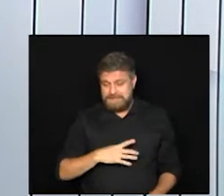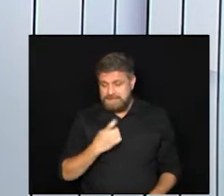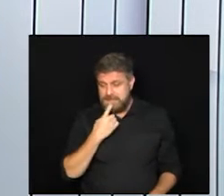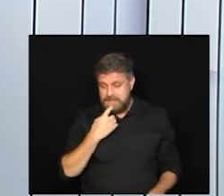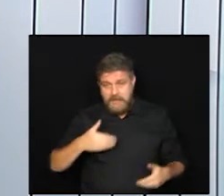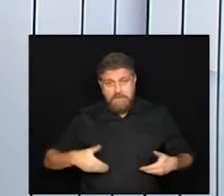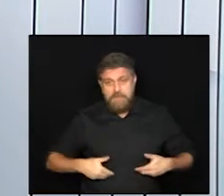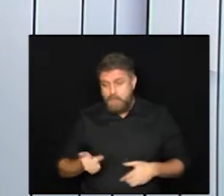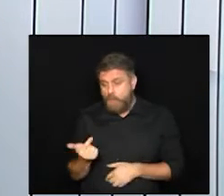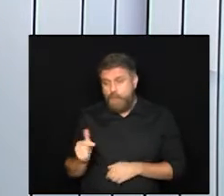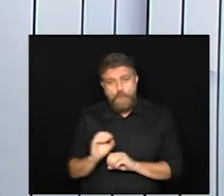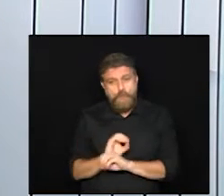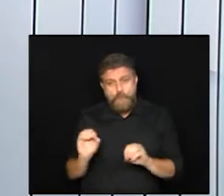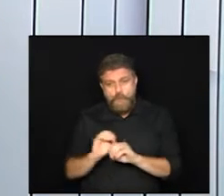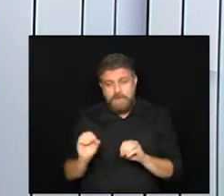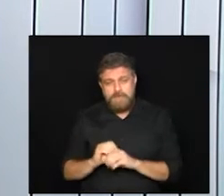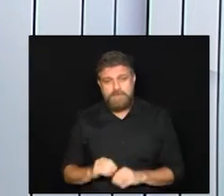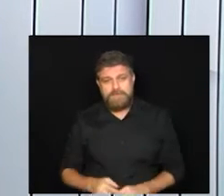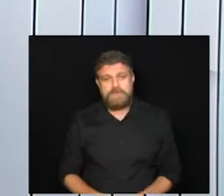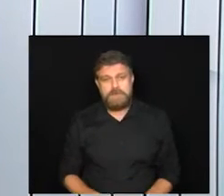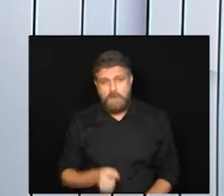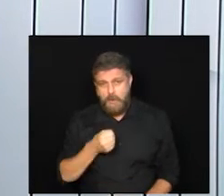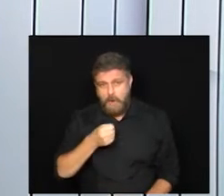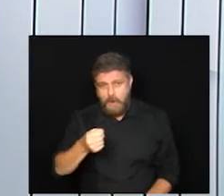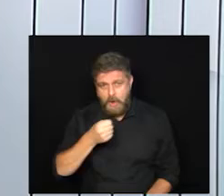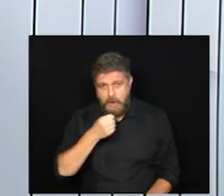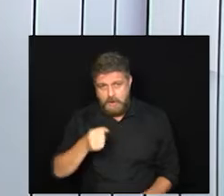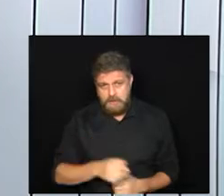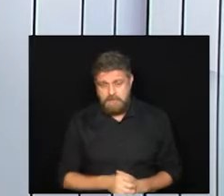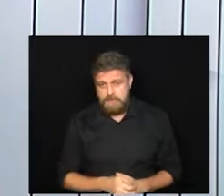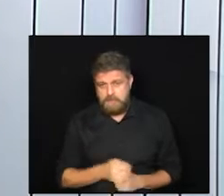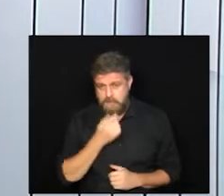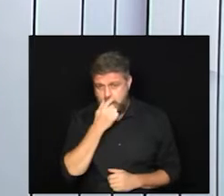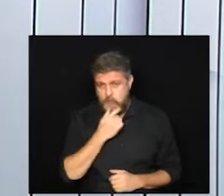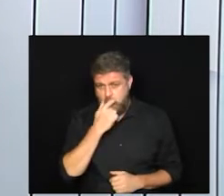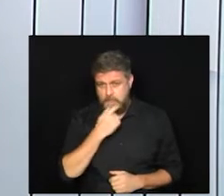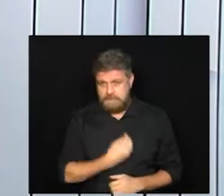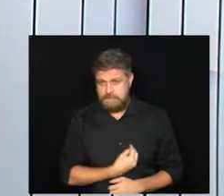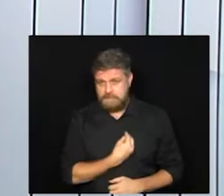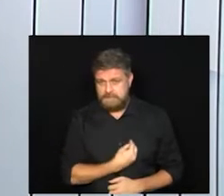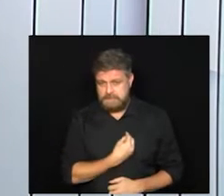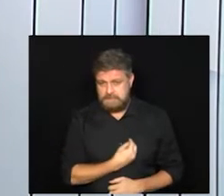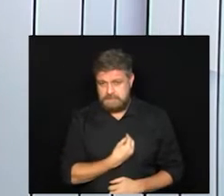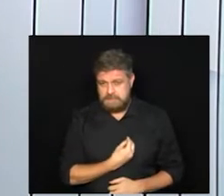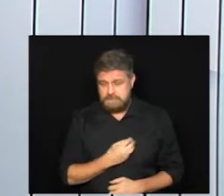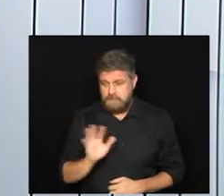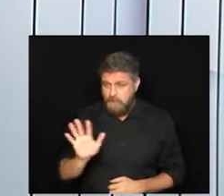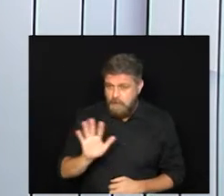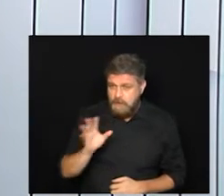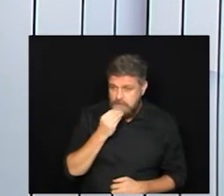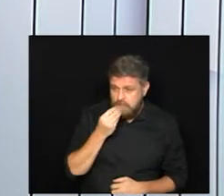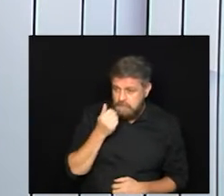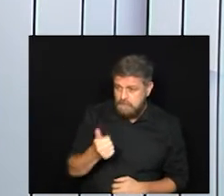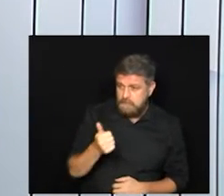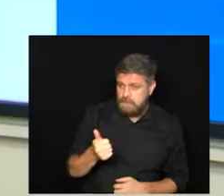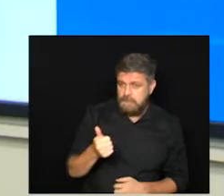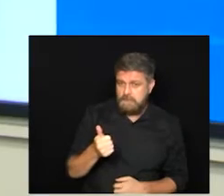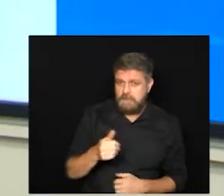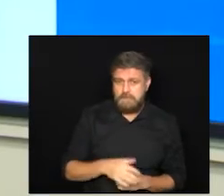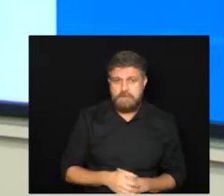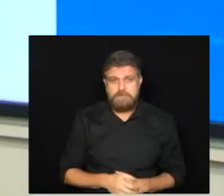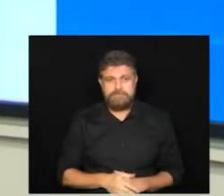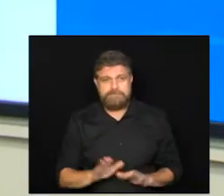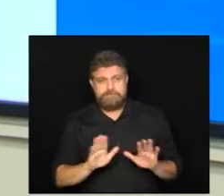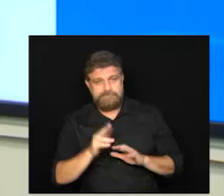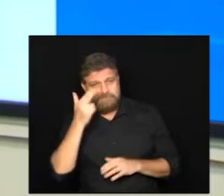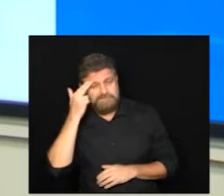o repórter Rubens Morelli estava lá acompanhou e tem as informações olá Rubens Olá